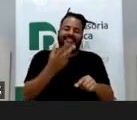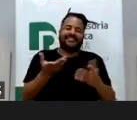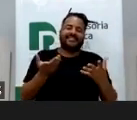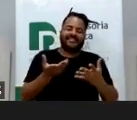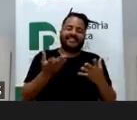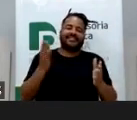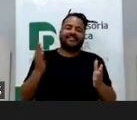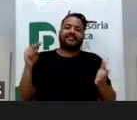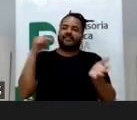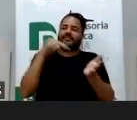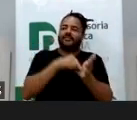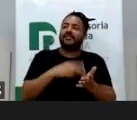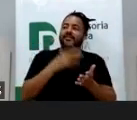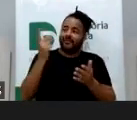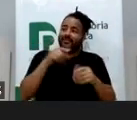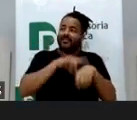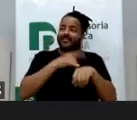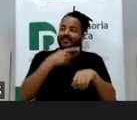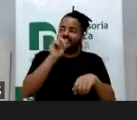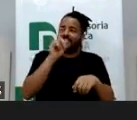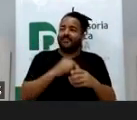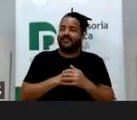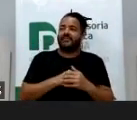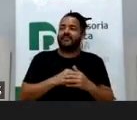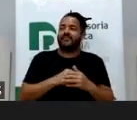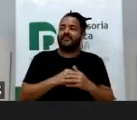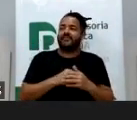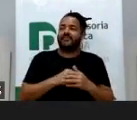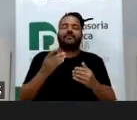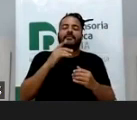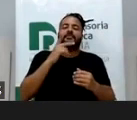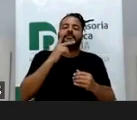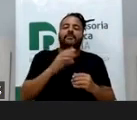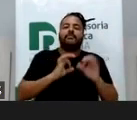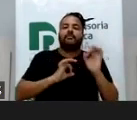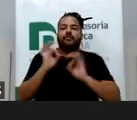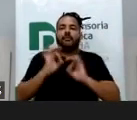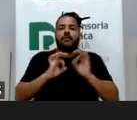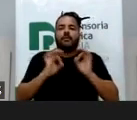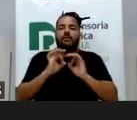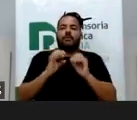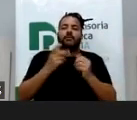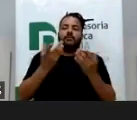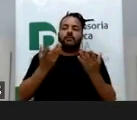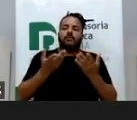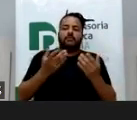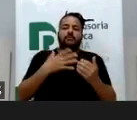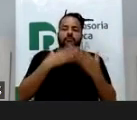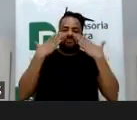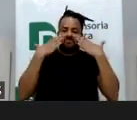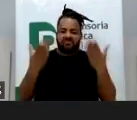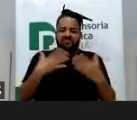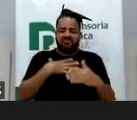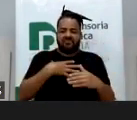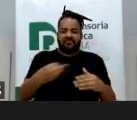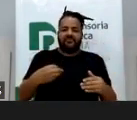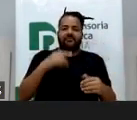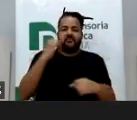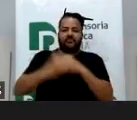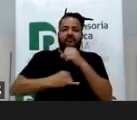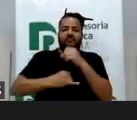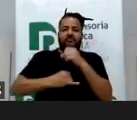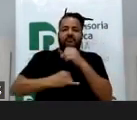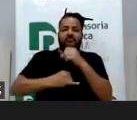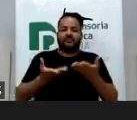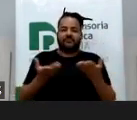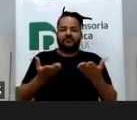chegado sempre, eu tenho colocado inclusive em acordo, cláusulas nos meus acordos sobre exposição de filhos na internet, quando o casal não me provoca, o